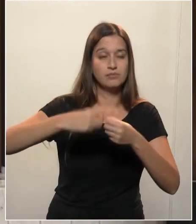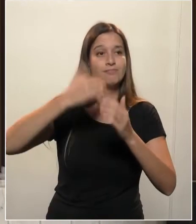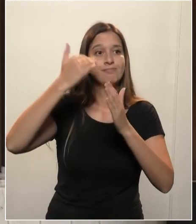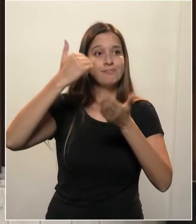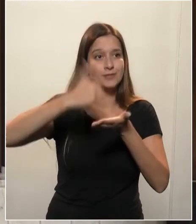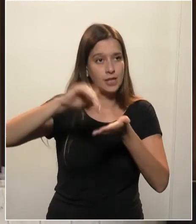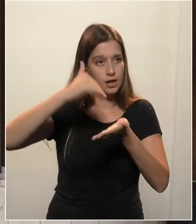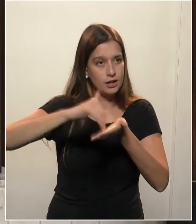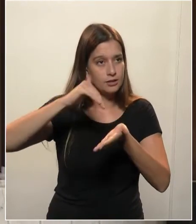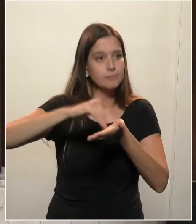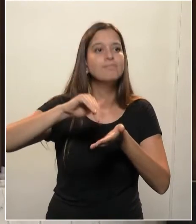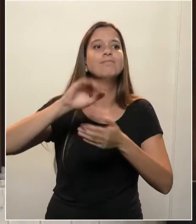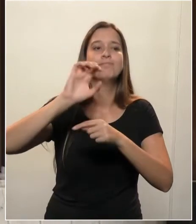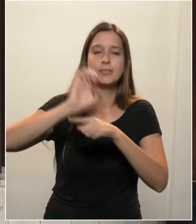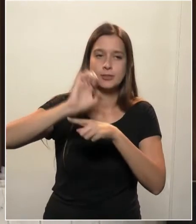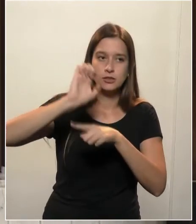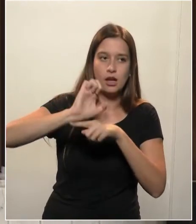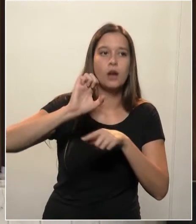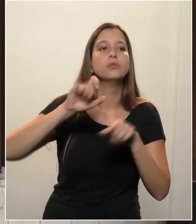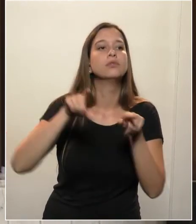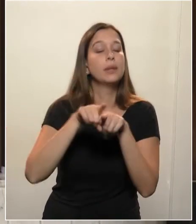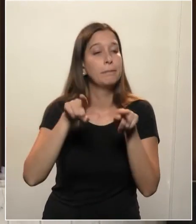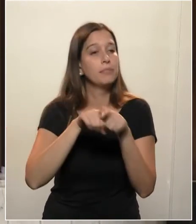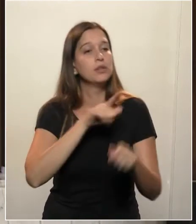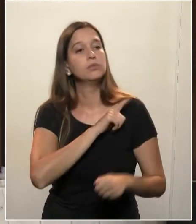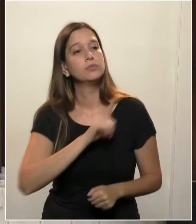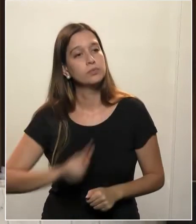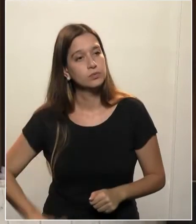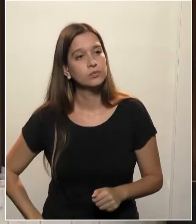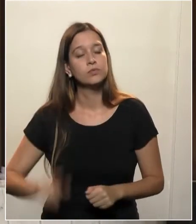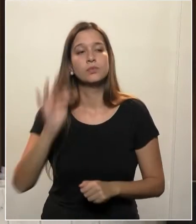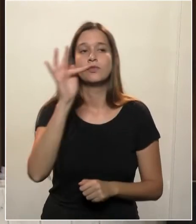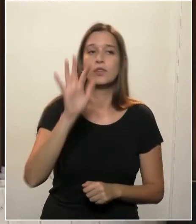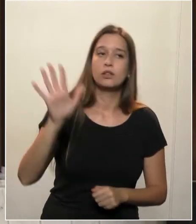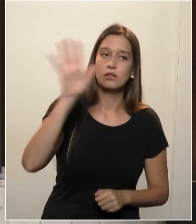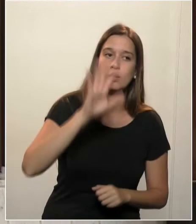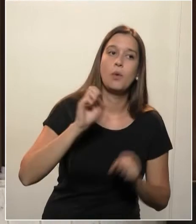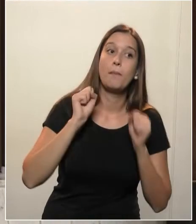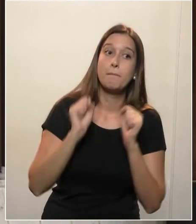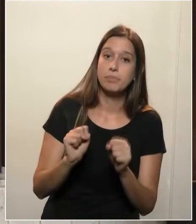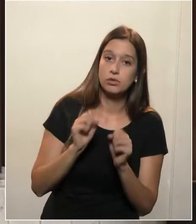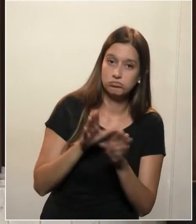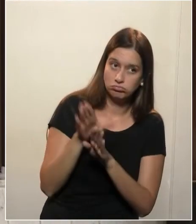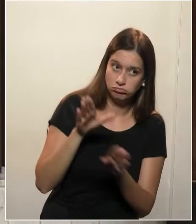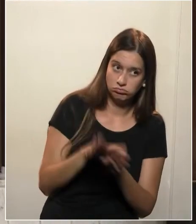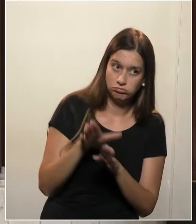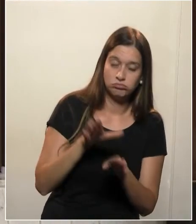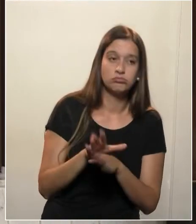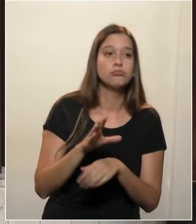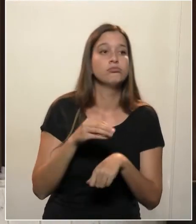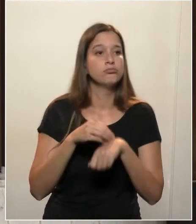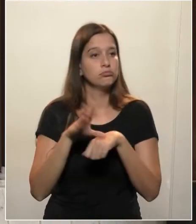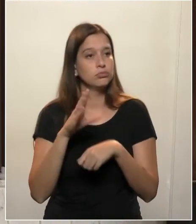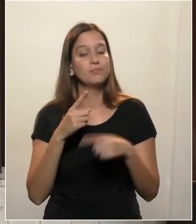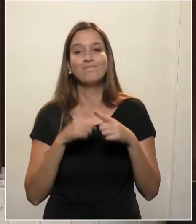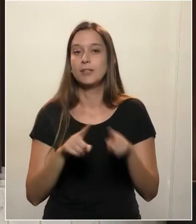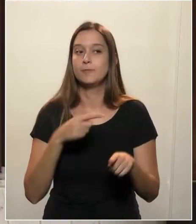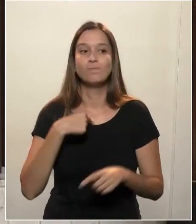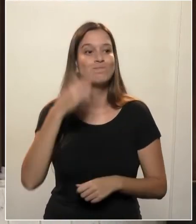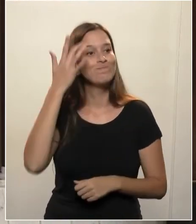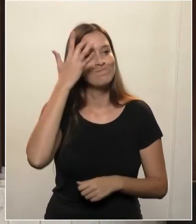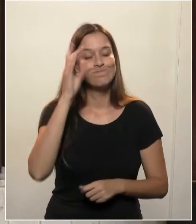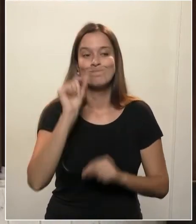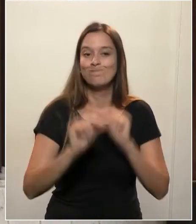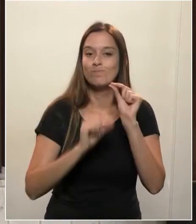Estado, que o governo federal pudesse dar essa orientação. Eu não sei também qual era a orientação do governo. No meu entendimento,